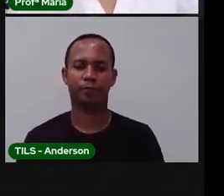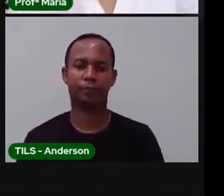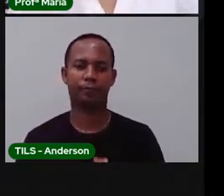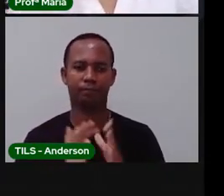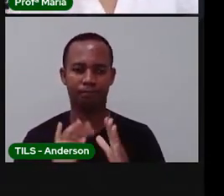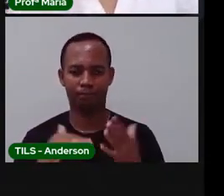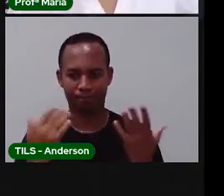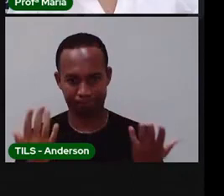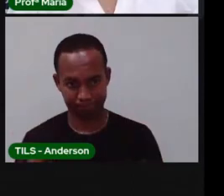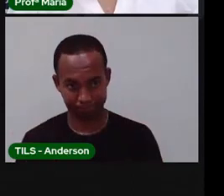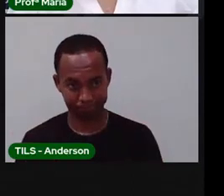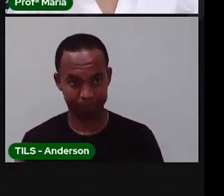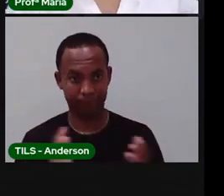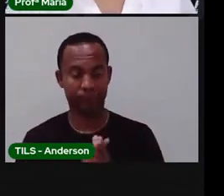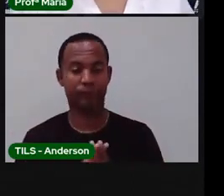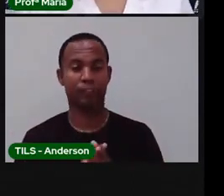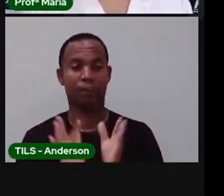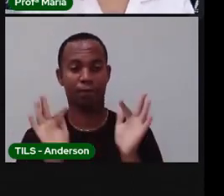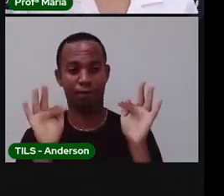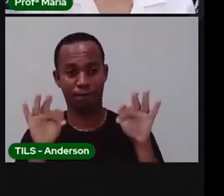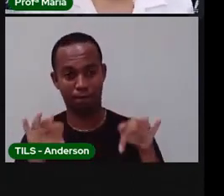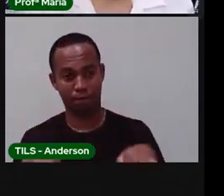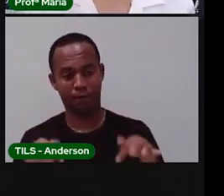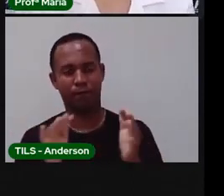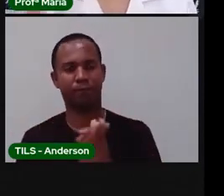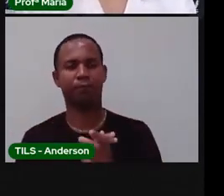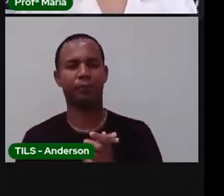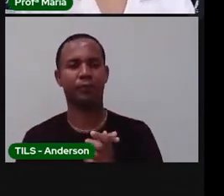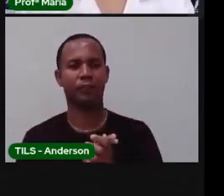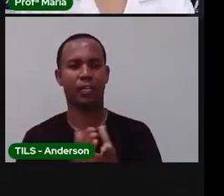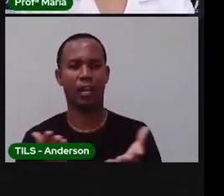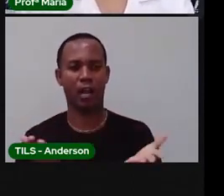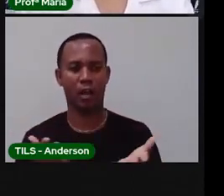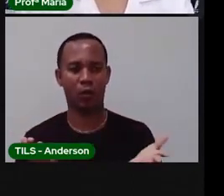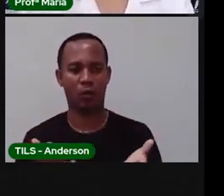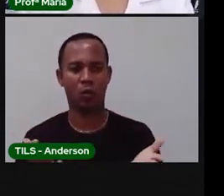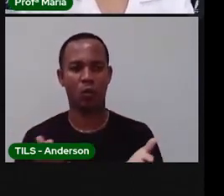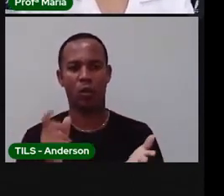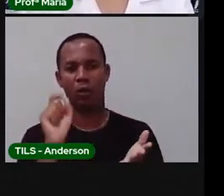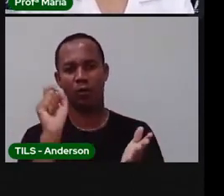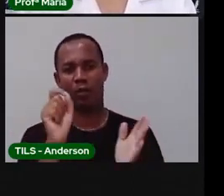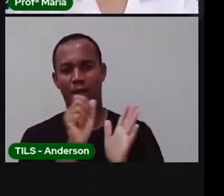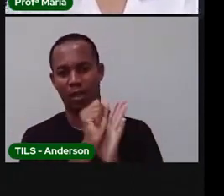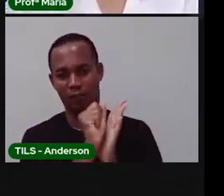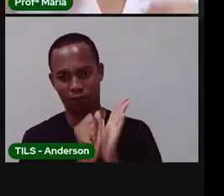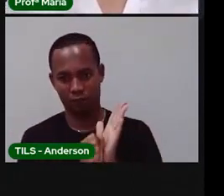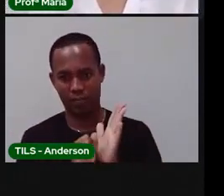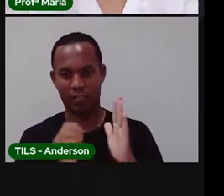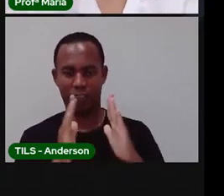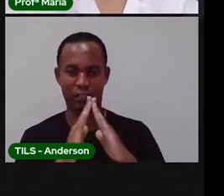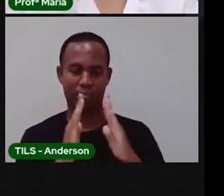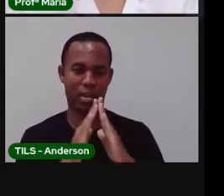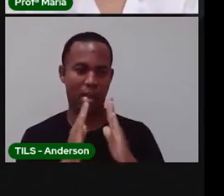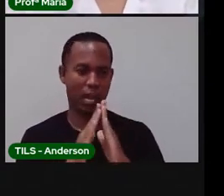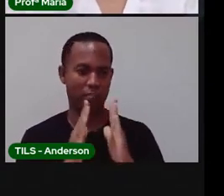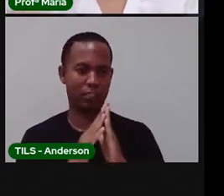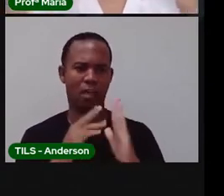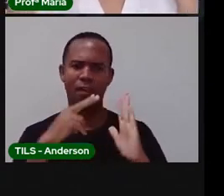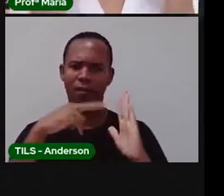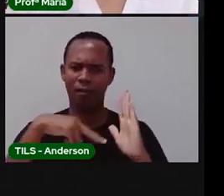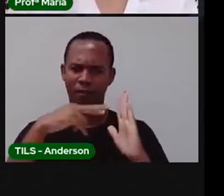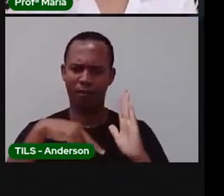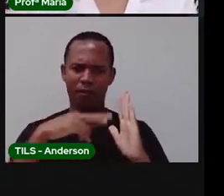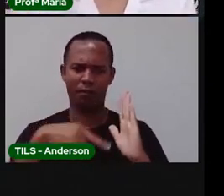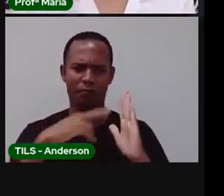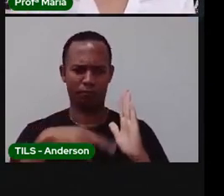ficamos por aqui, tá? Exercitem bastante. Façam aí várias leituras.